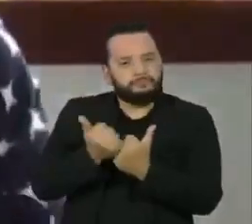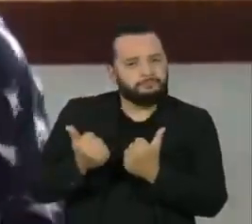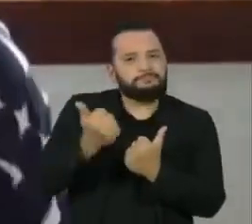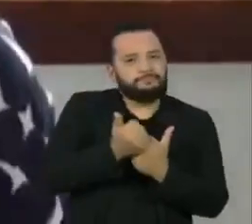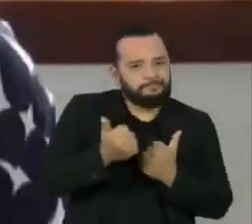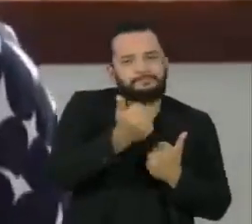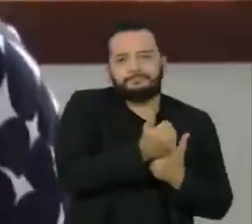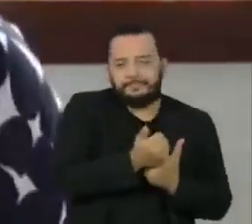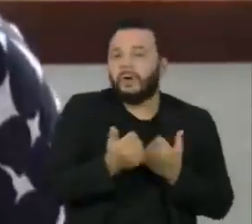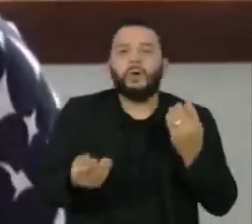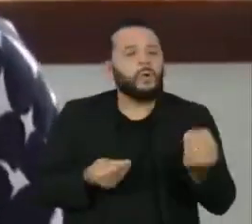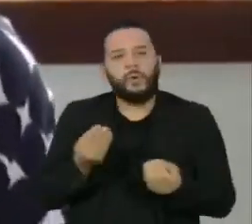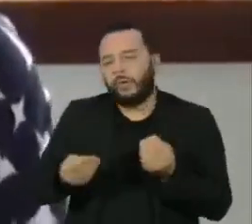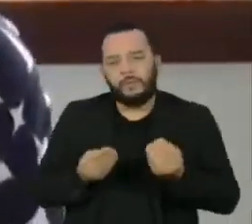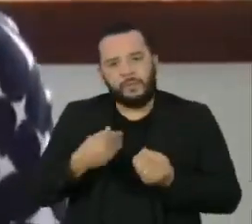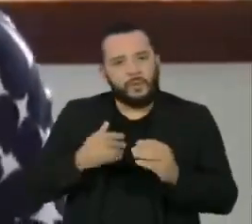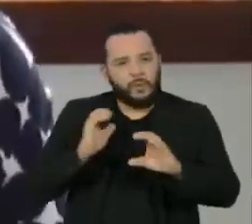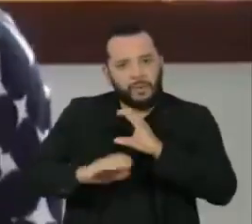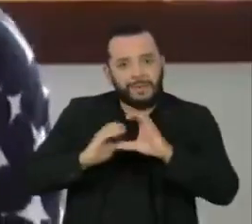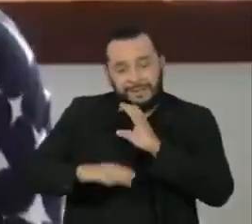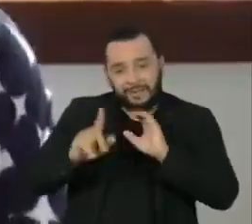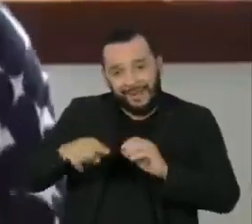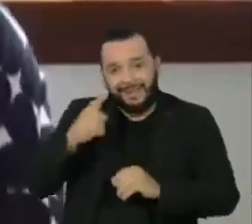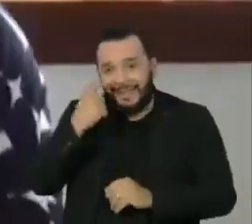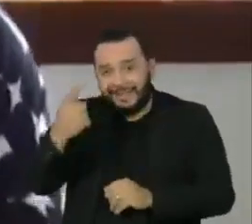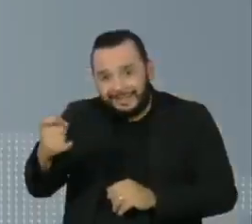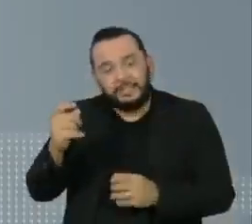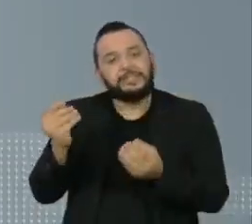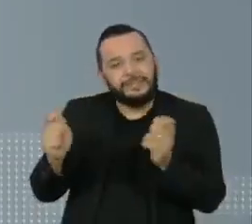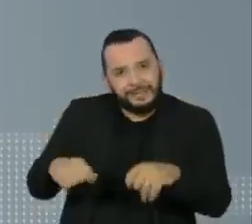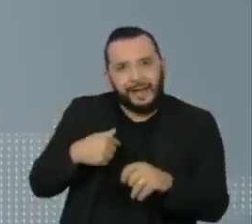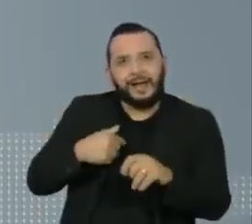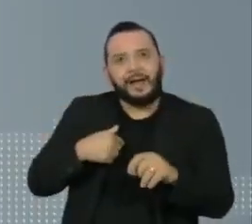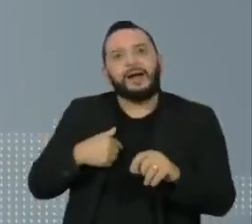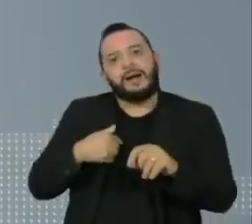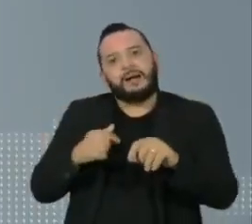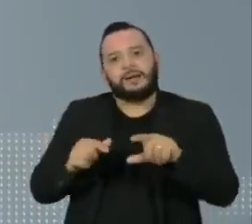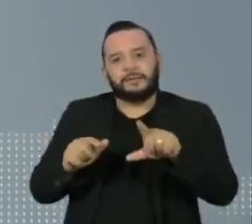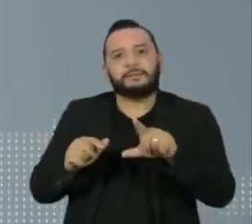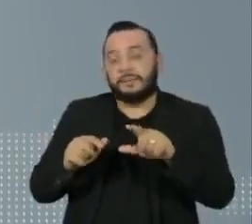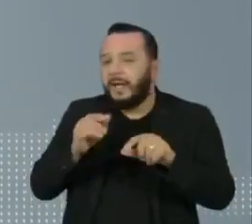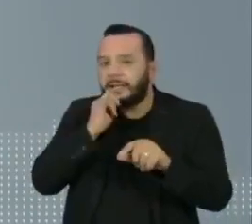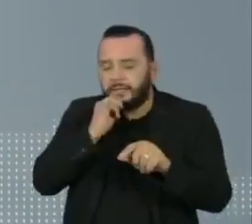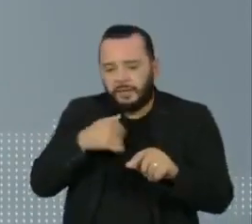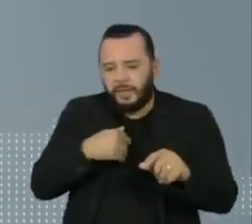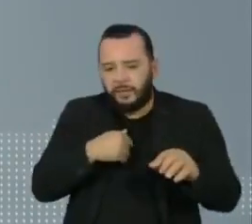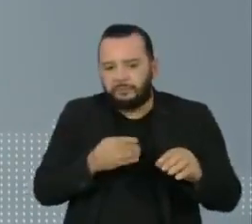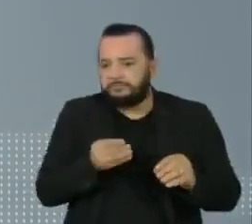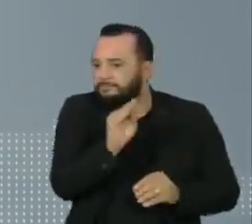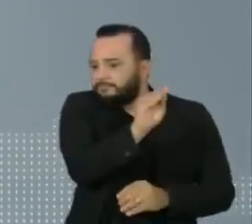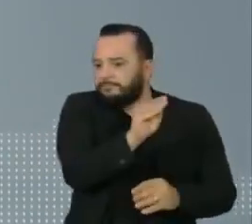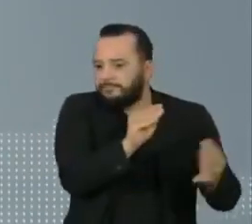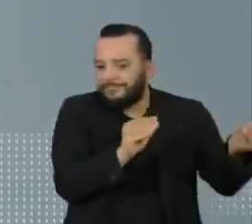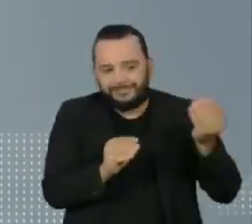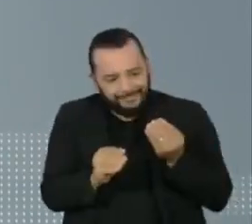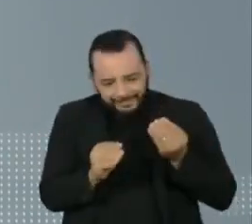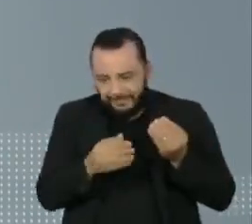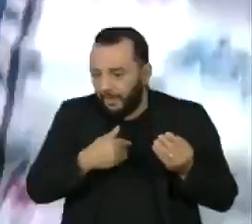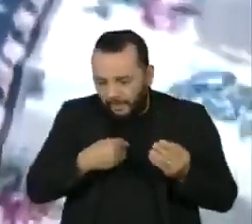percebe como que essa troca da comunicação é interessante, porque ela se comunicando, ela vai ter de troca o que ela quer, por exemplo, ela vai passar